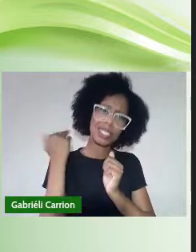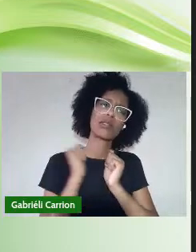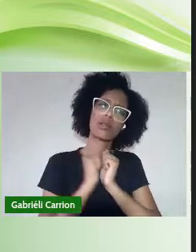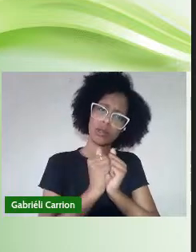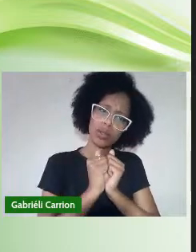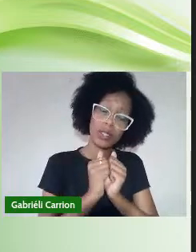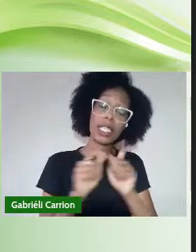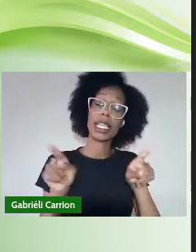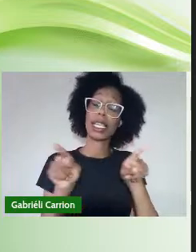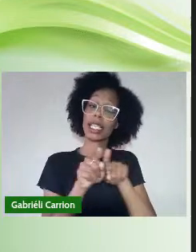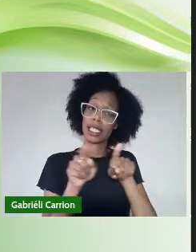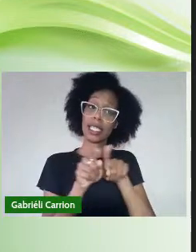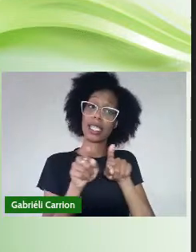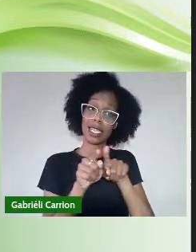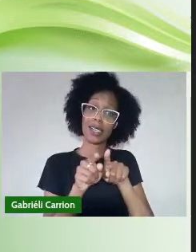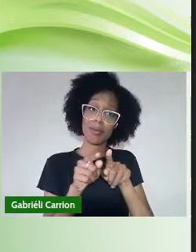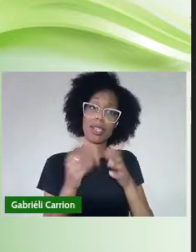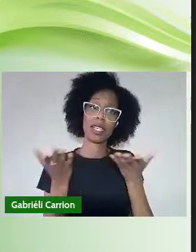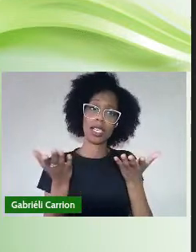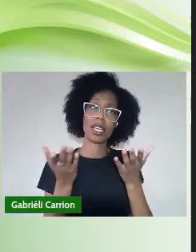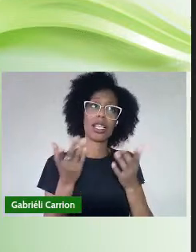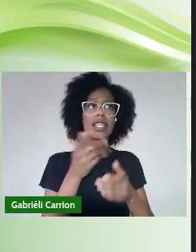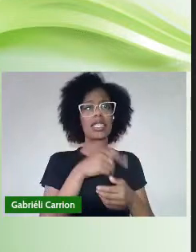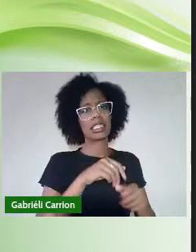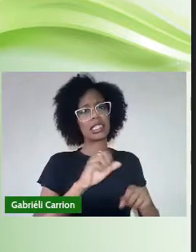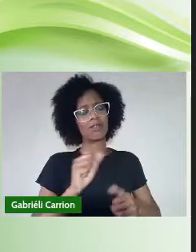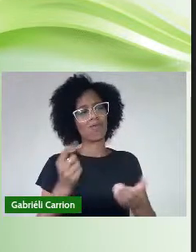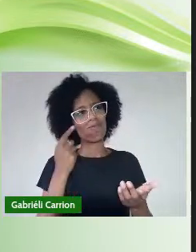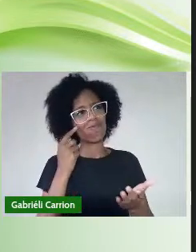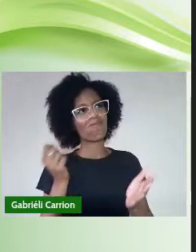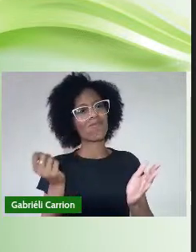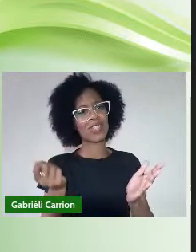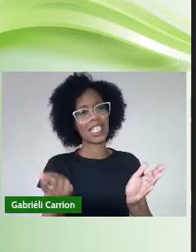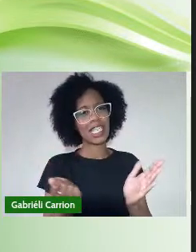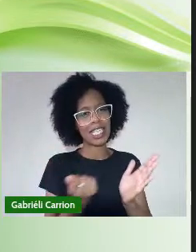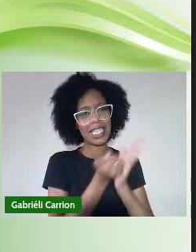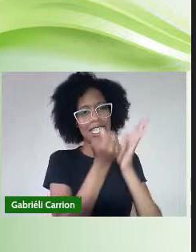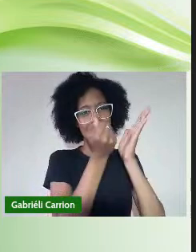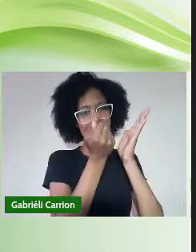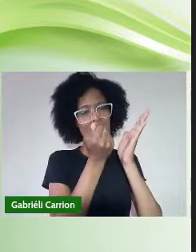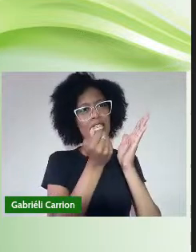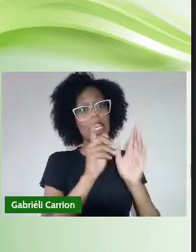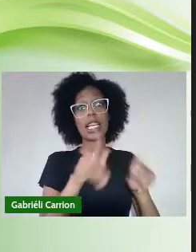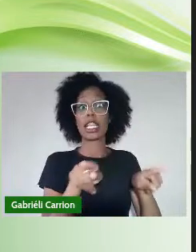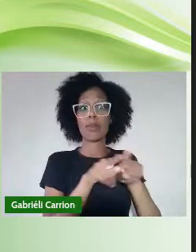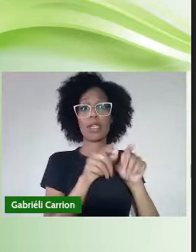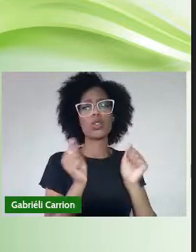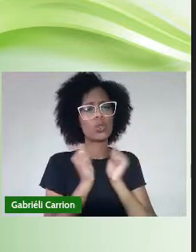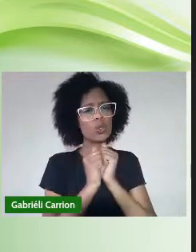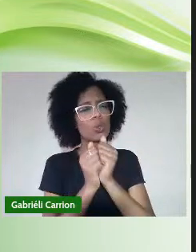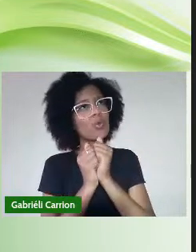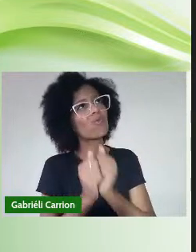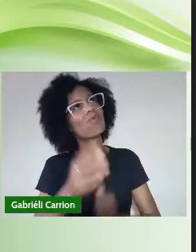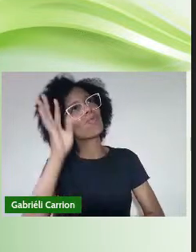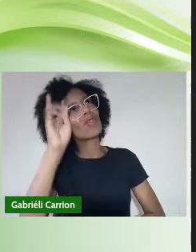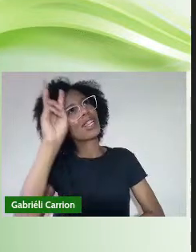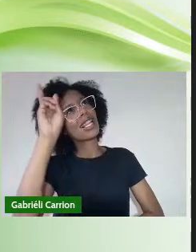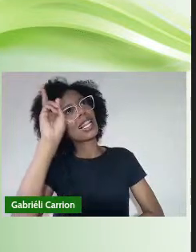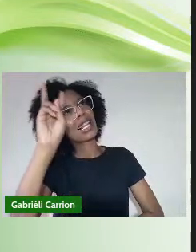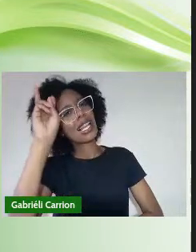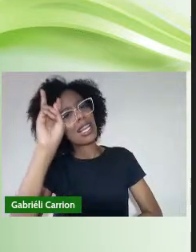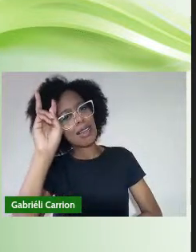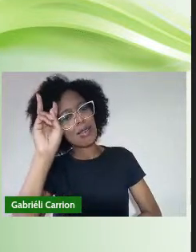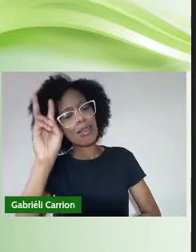Deixaram suas marcas E levaram também As marcas Da universidade Em memória Do seu